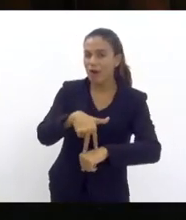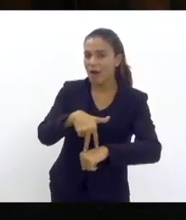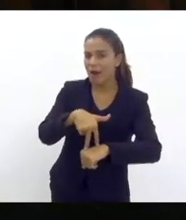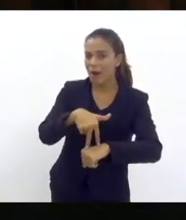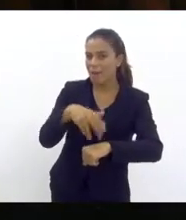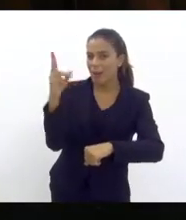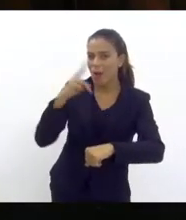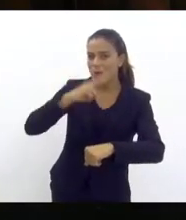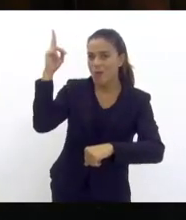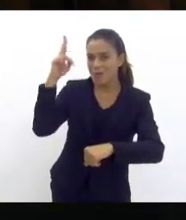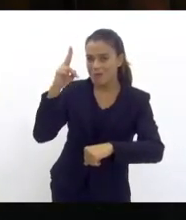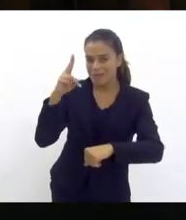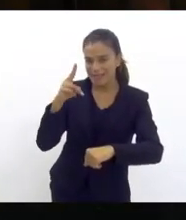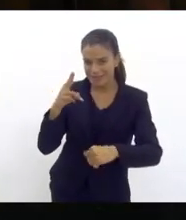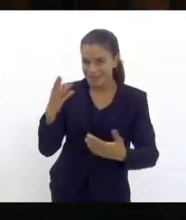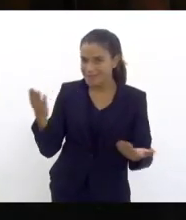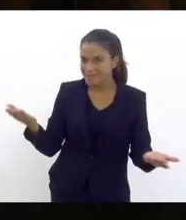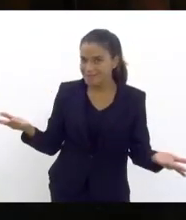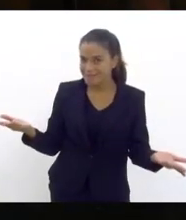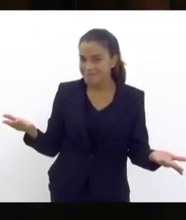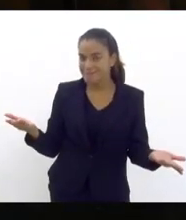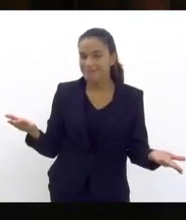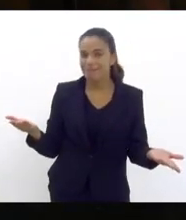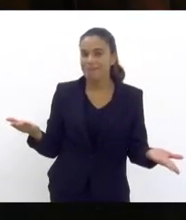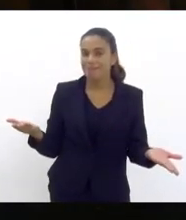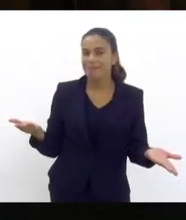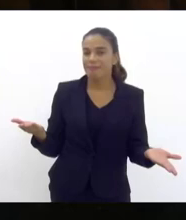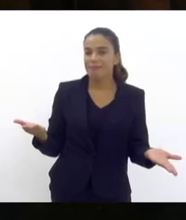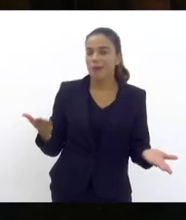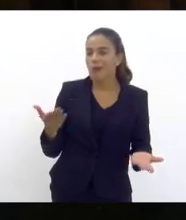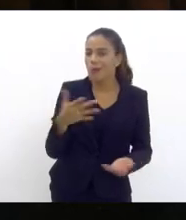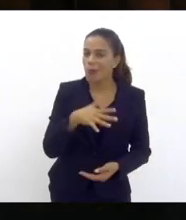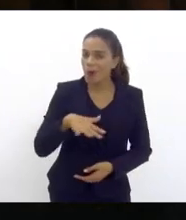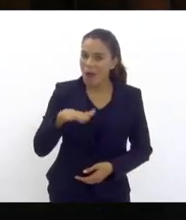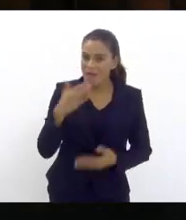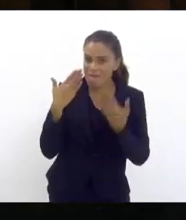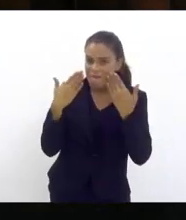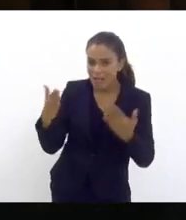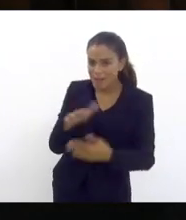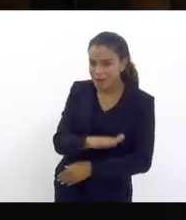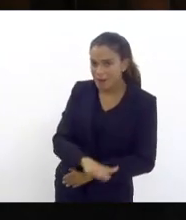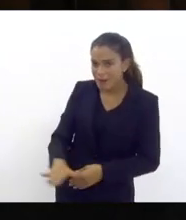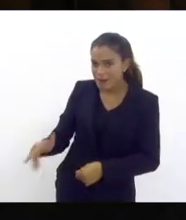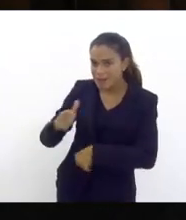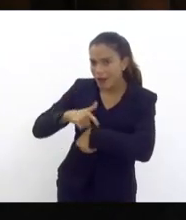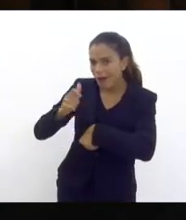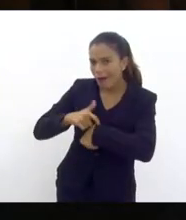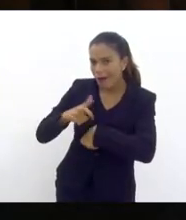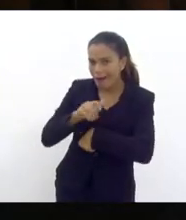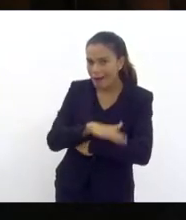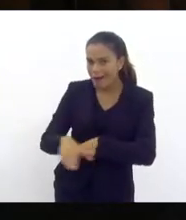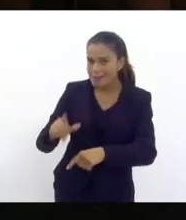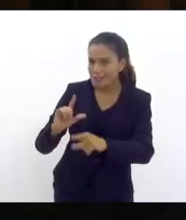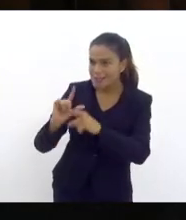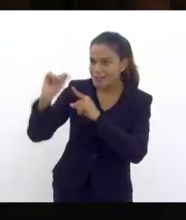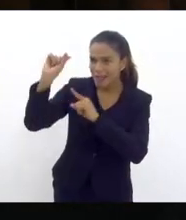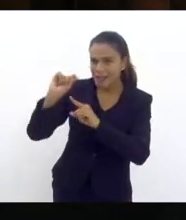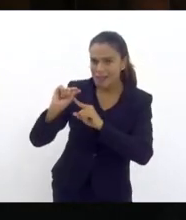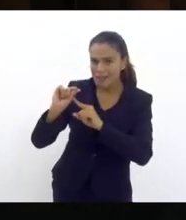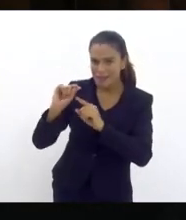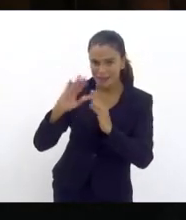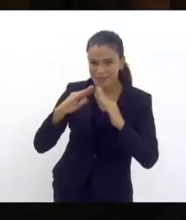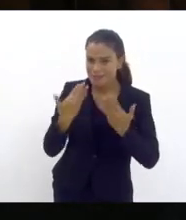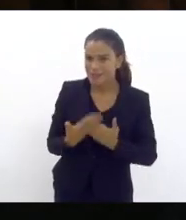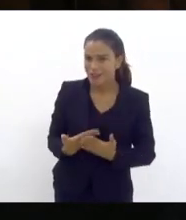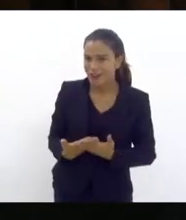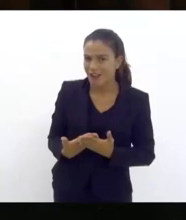urgência daquele momento diante de crianças saindo da escola. não